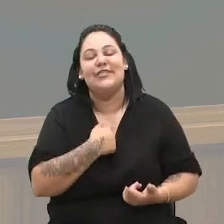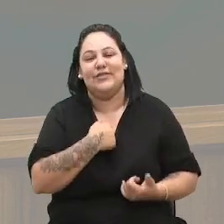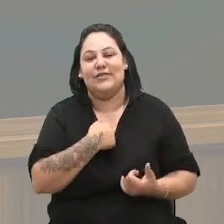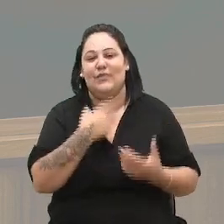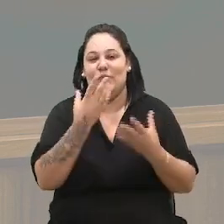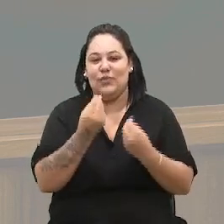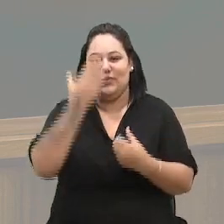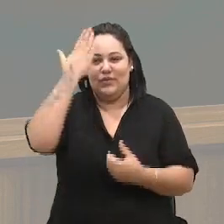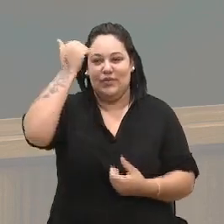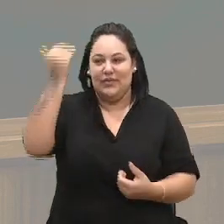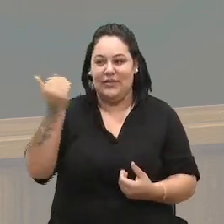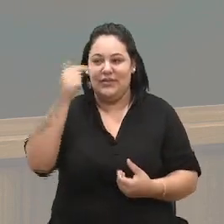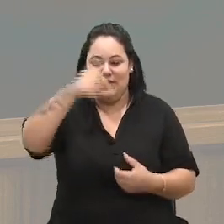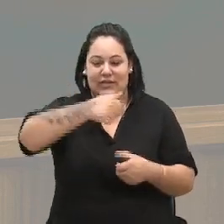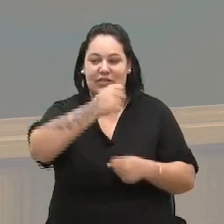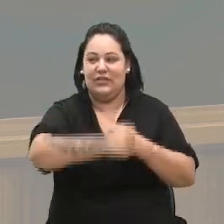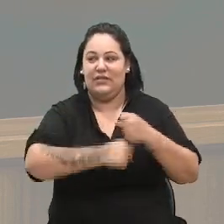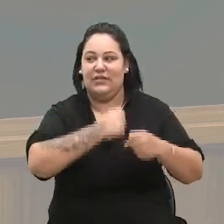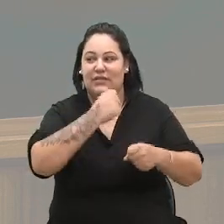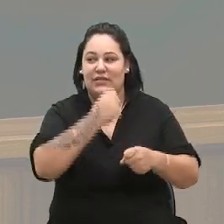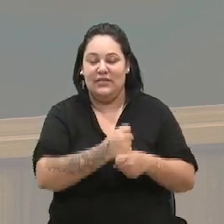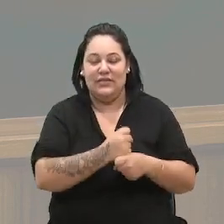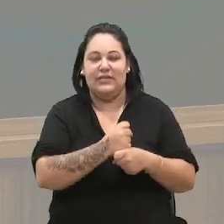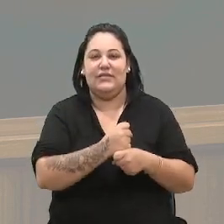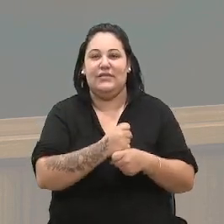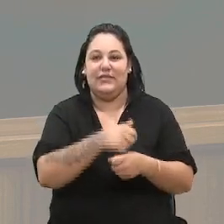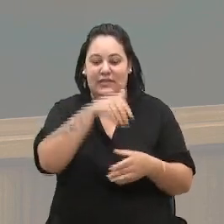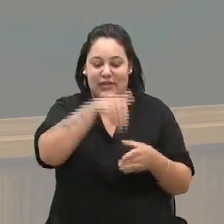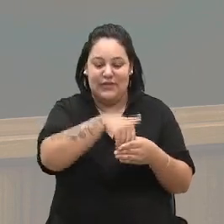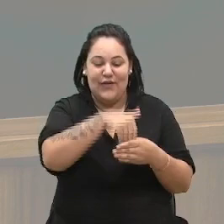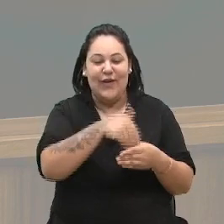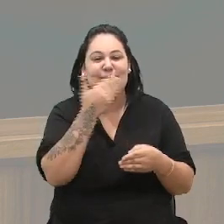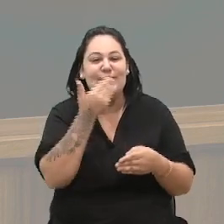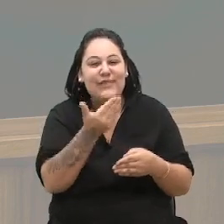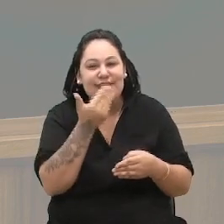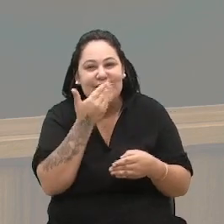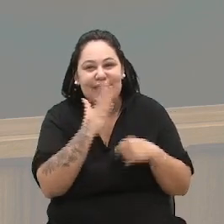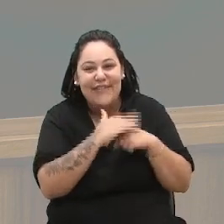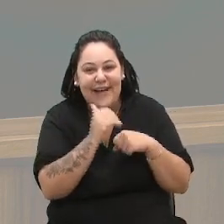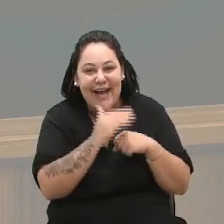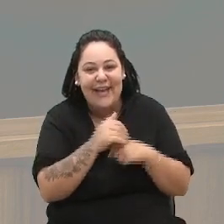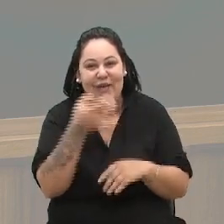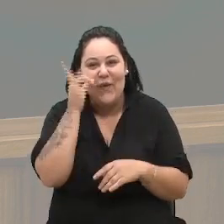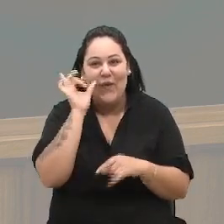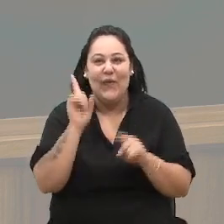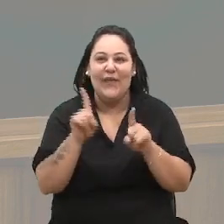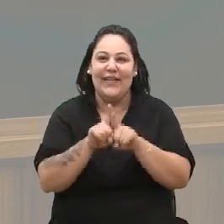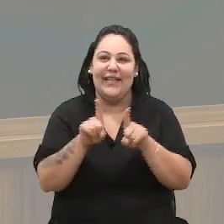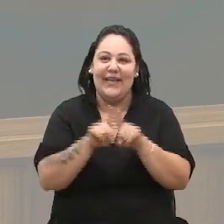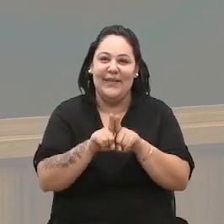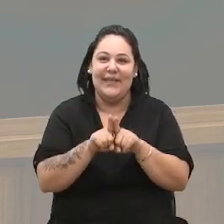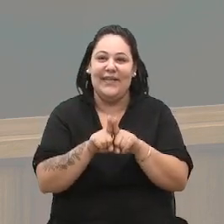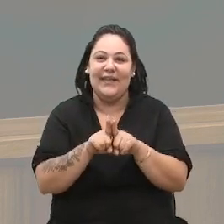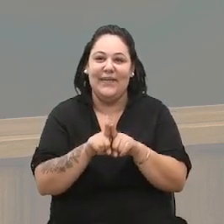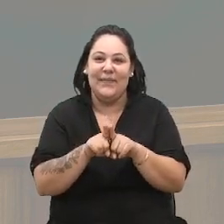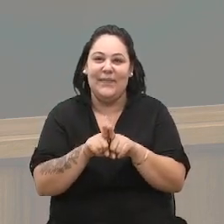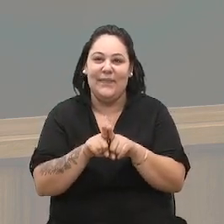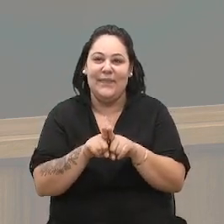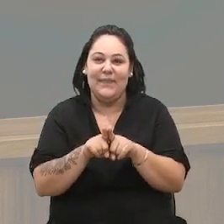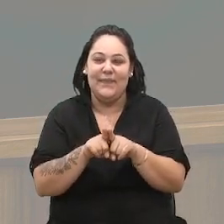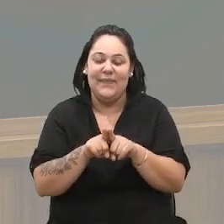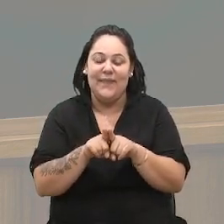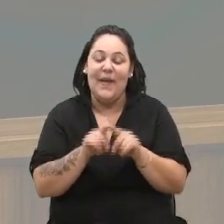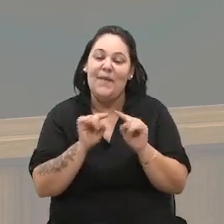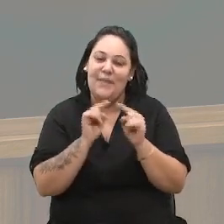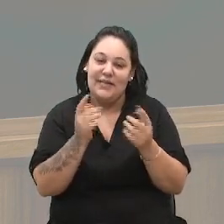neste ano, né, nos seus votinhos, pedidos sutilmente aqui ontem, no de todo mundo que está aqui, mas quero